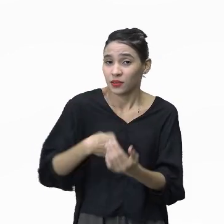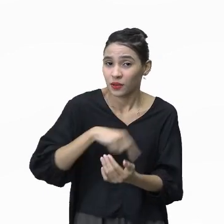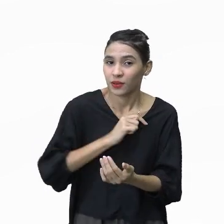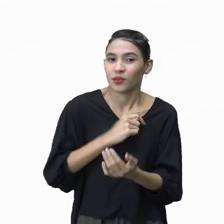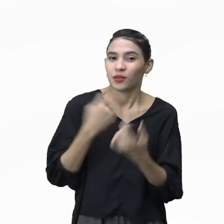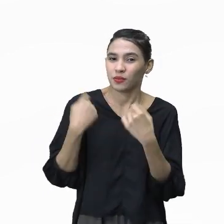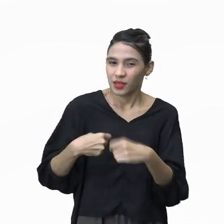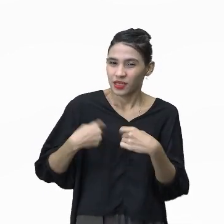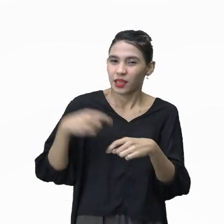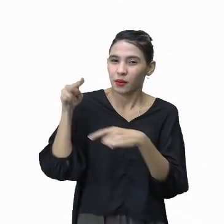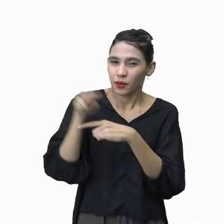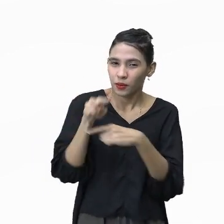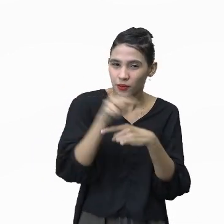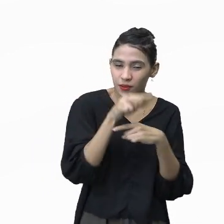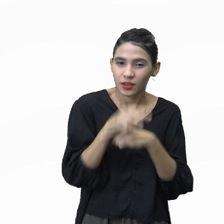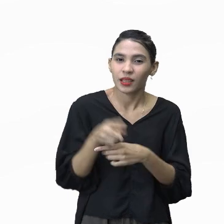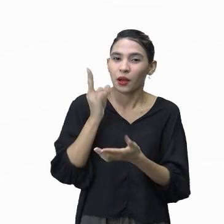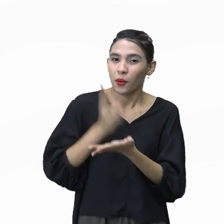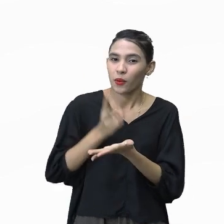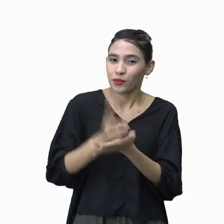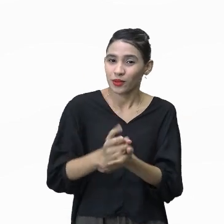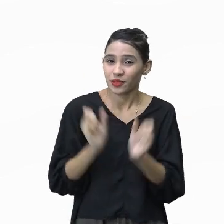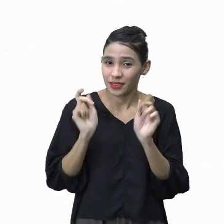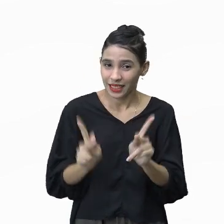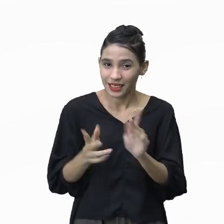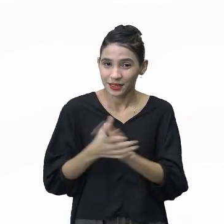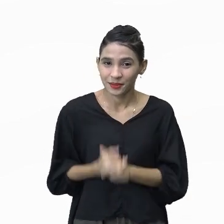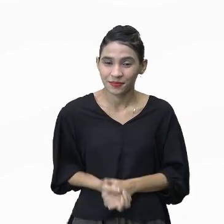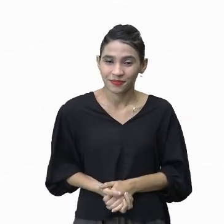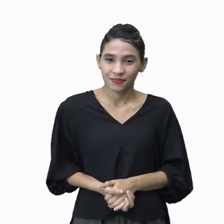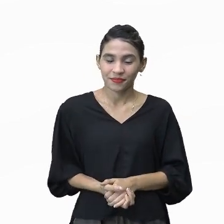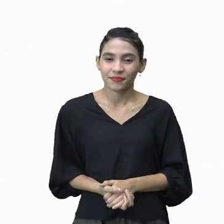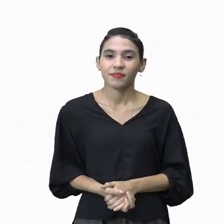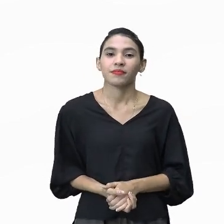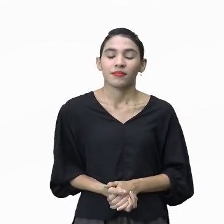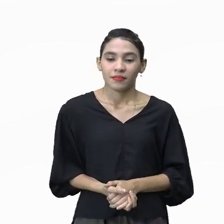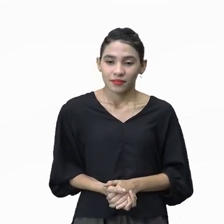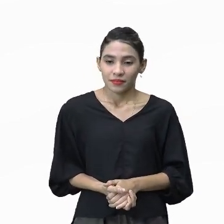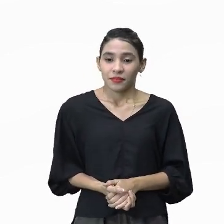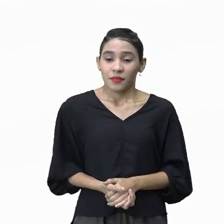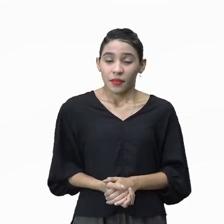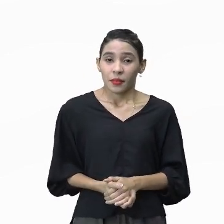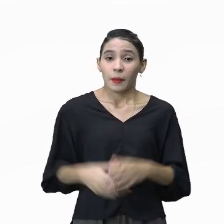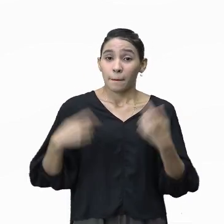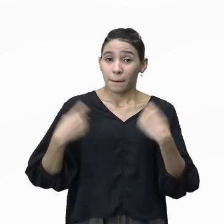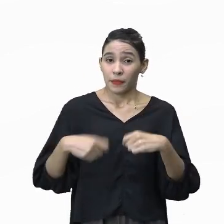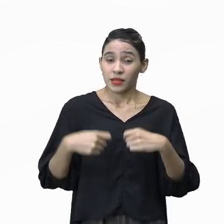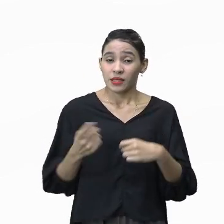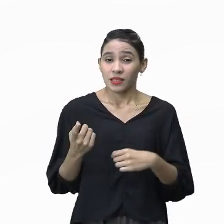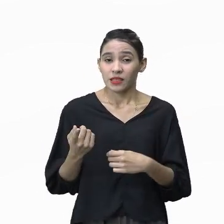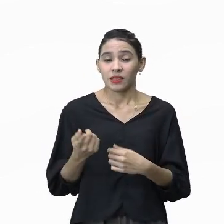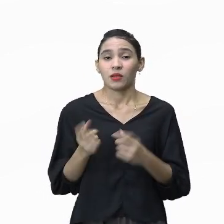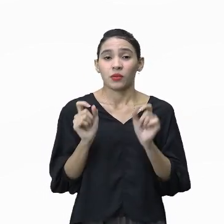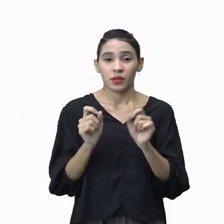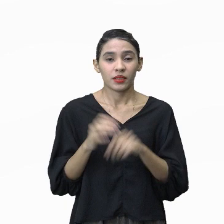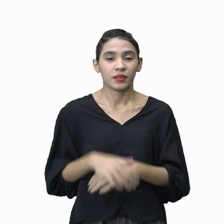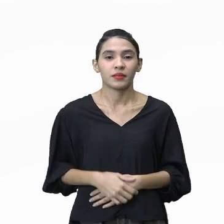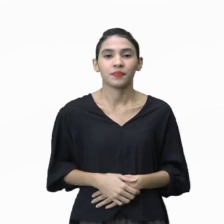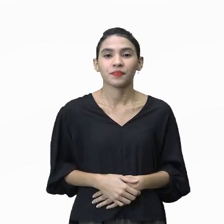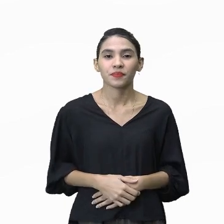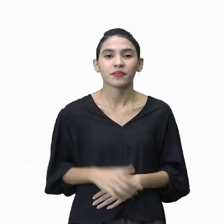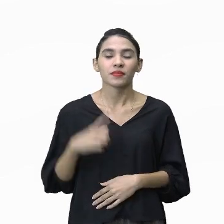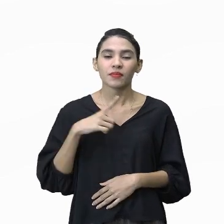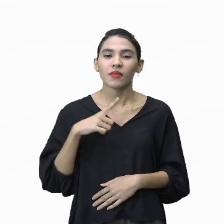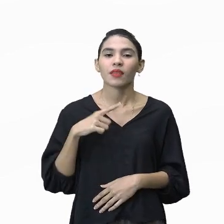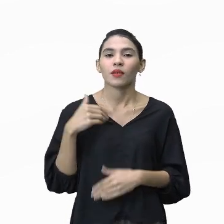manter, perpetuar, tá bom? ah, isso é necessário pra que a gente possa ah, ter o